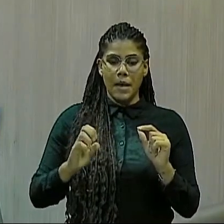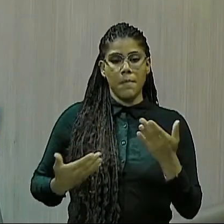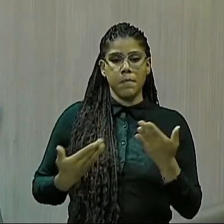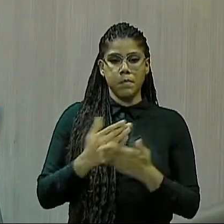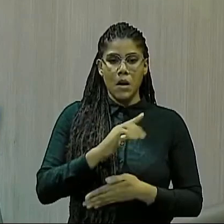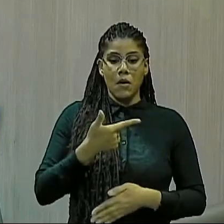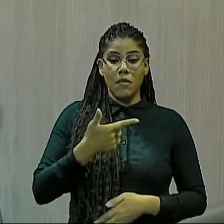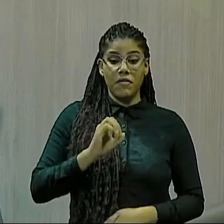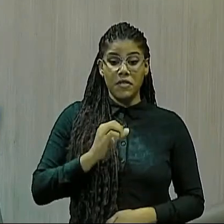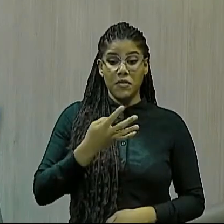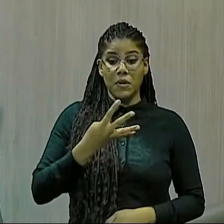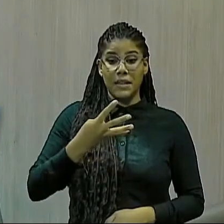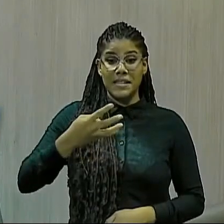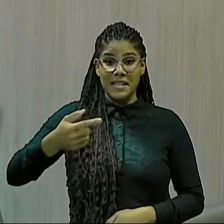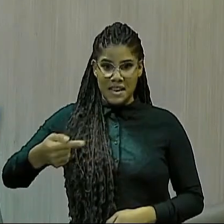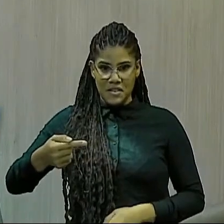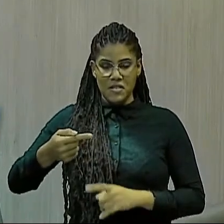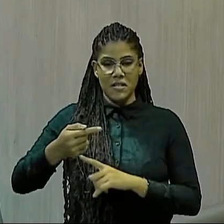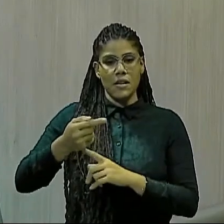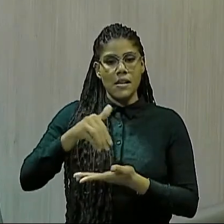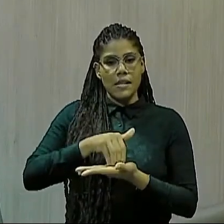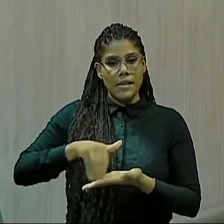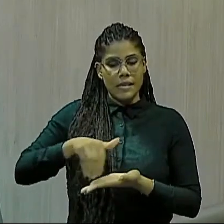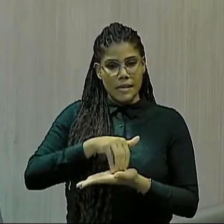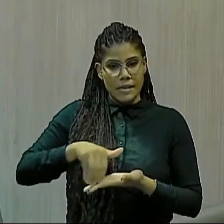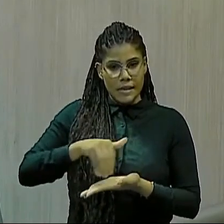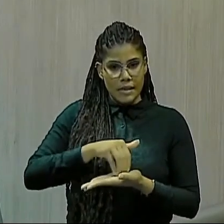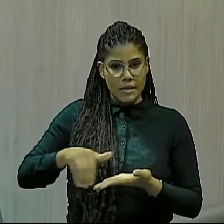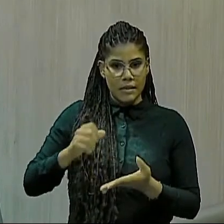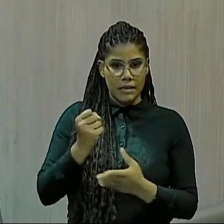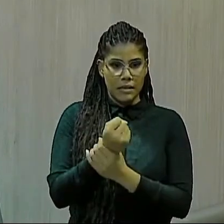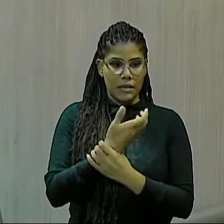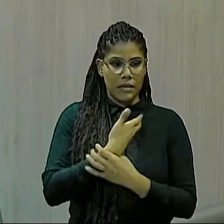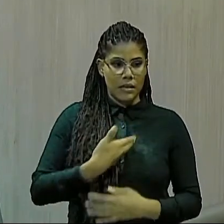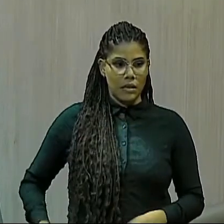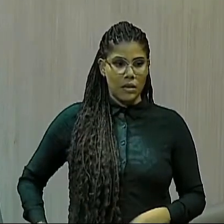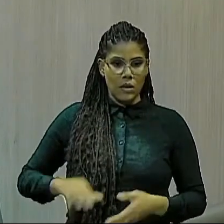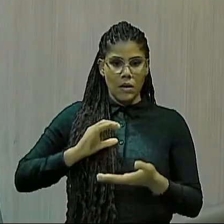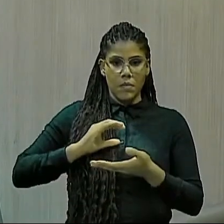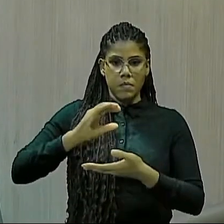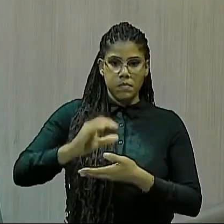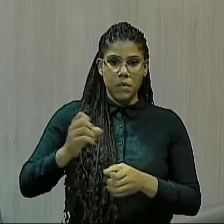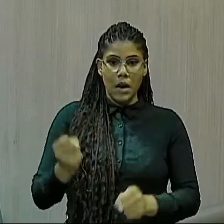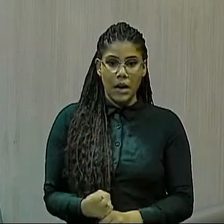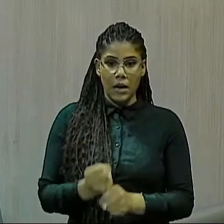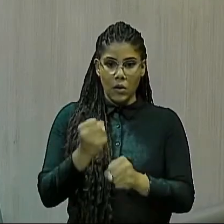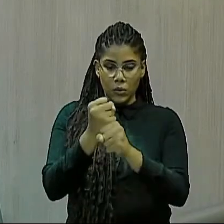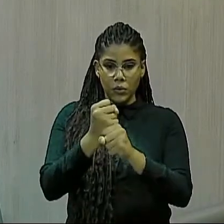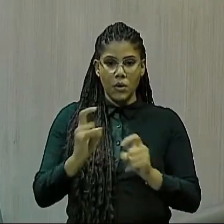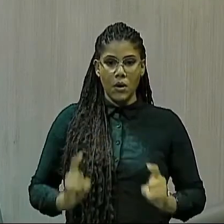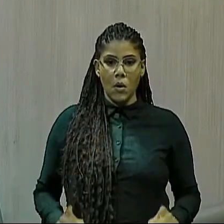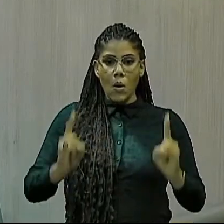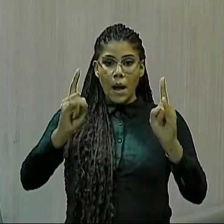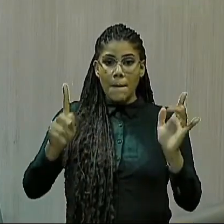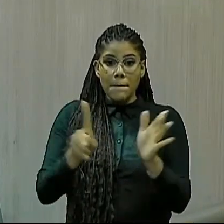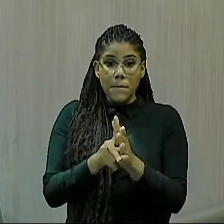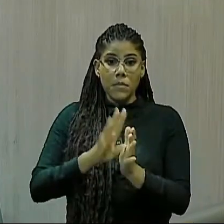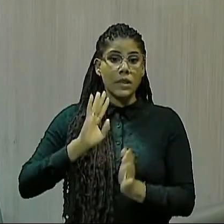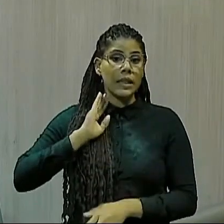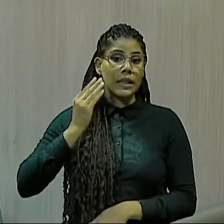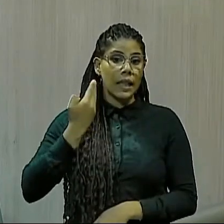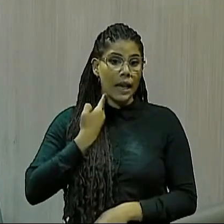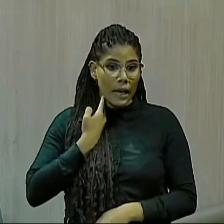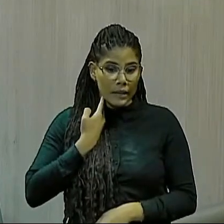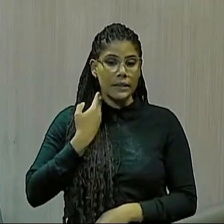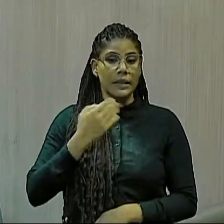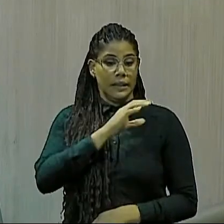da Secretaria de Segurança Pública, com recursos destinados para a construção de uma unidade de delegacia de Polícia